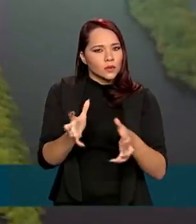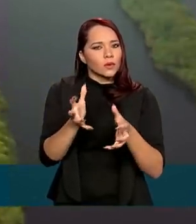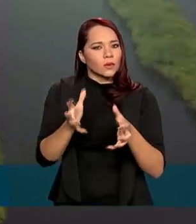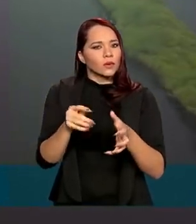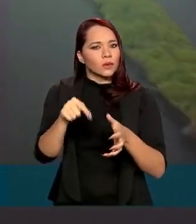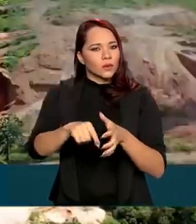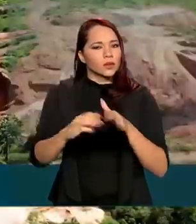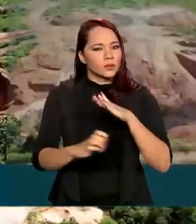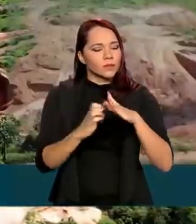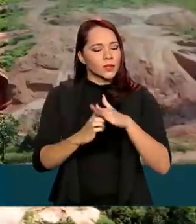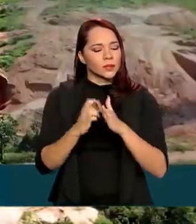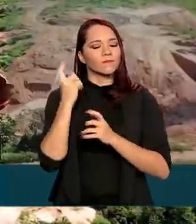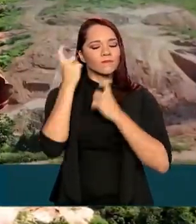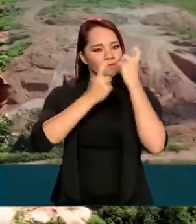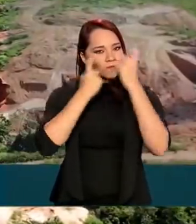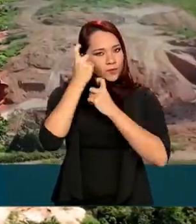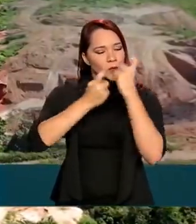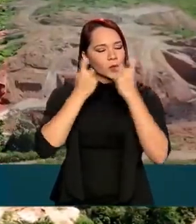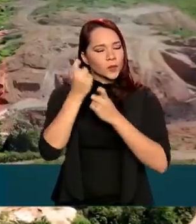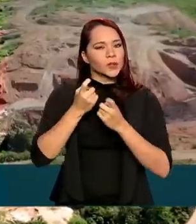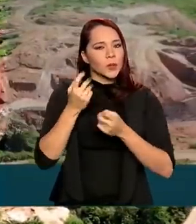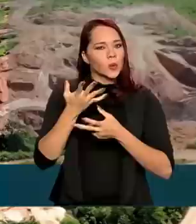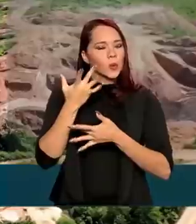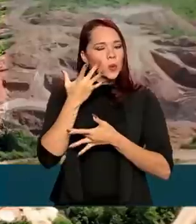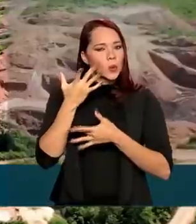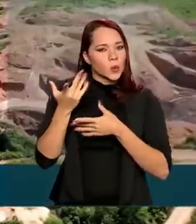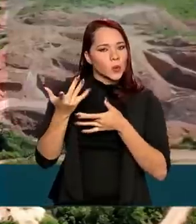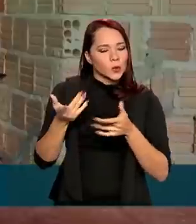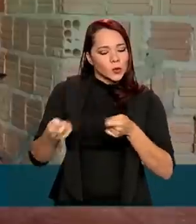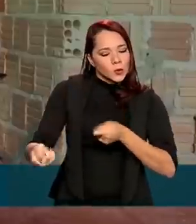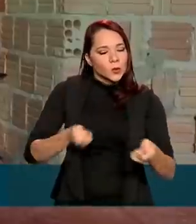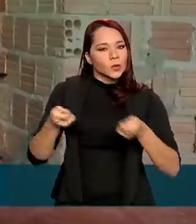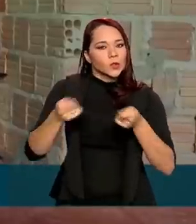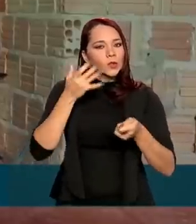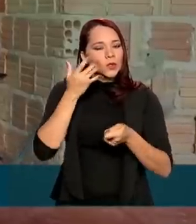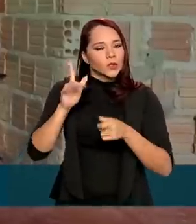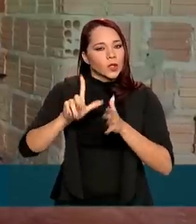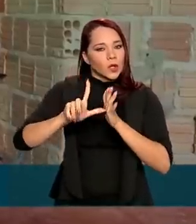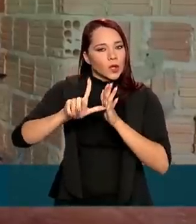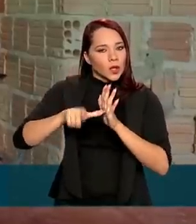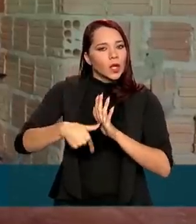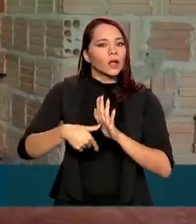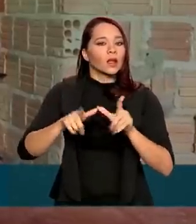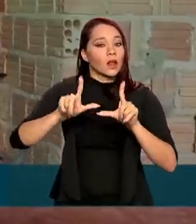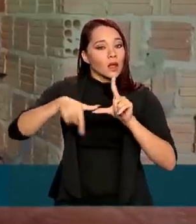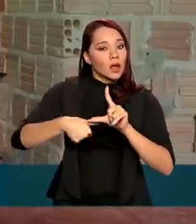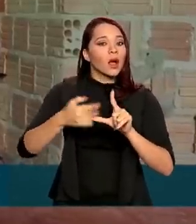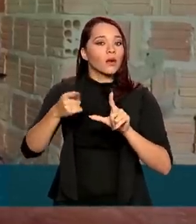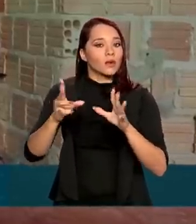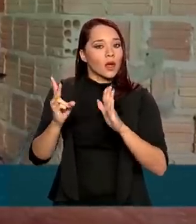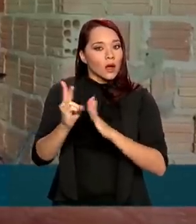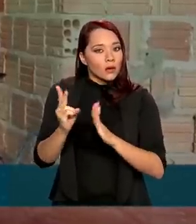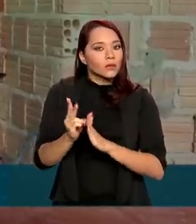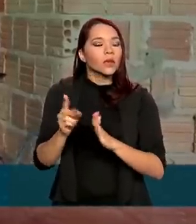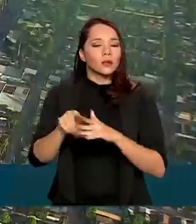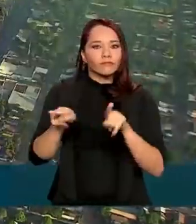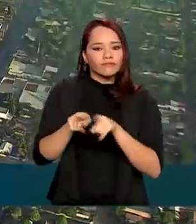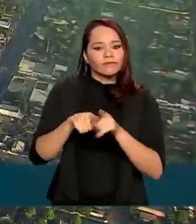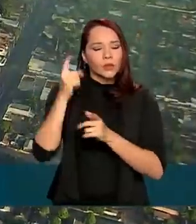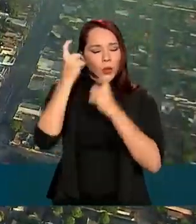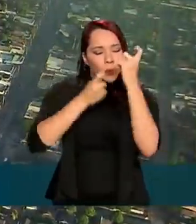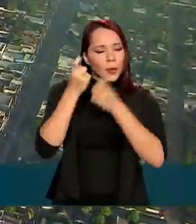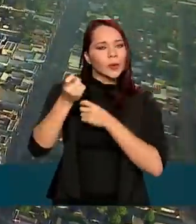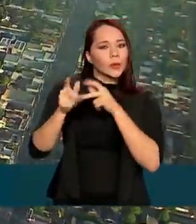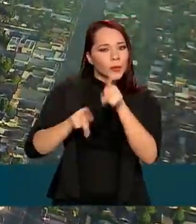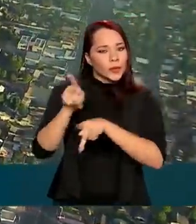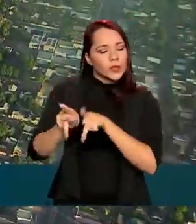preocupação com a mineração ilegal nas aldeias e os cuidados com essa população durante a pandemia. E